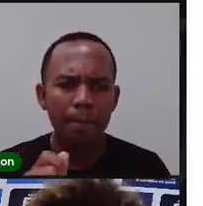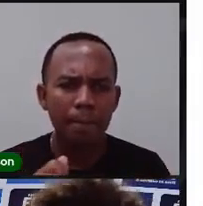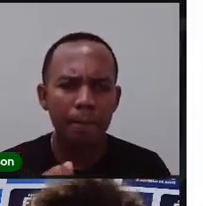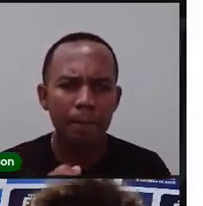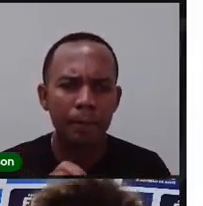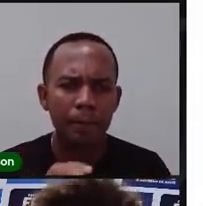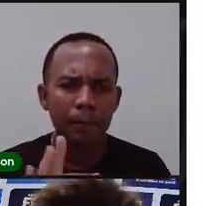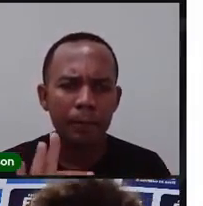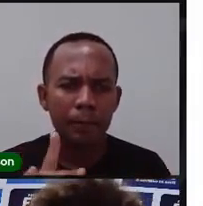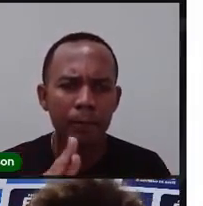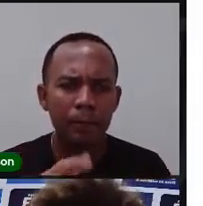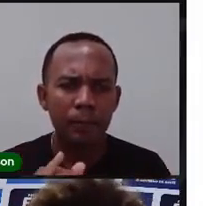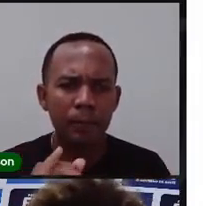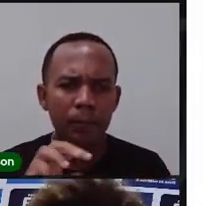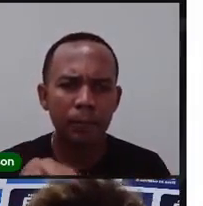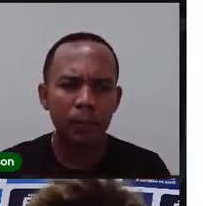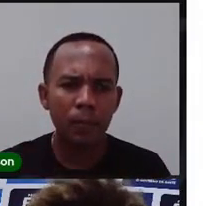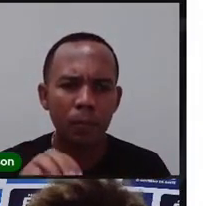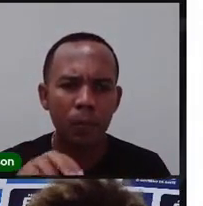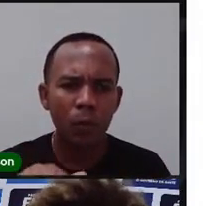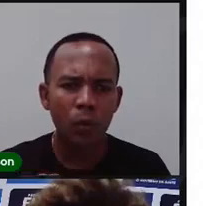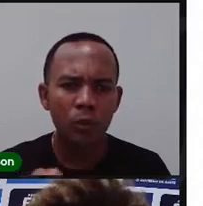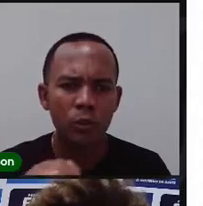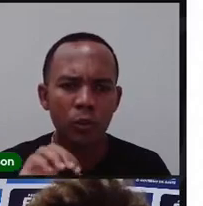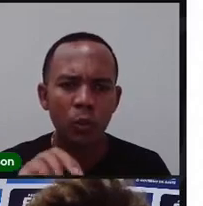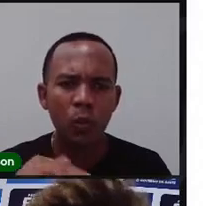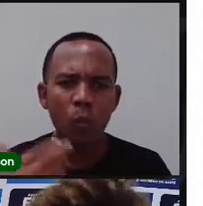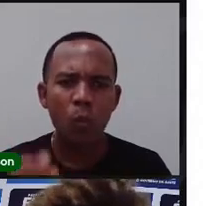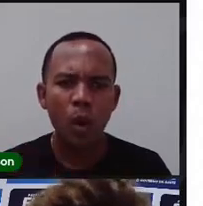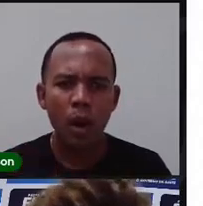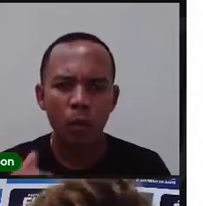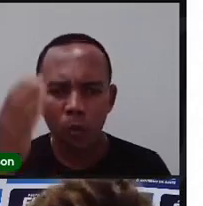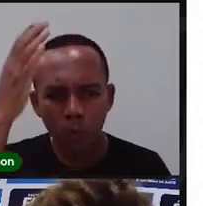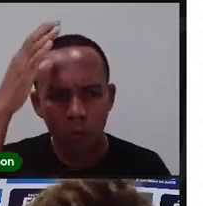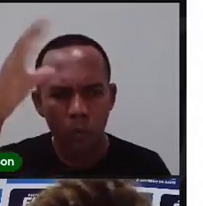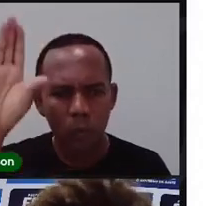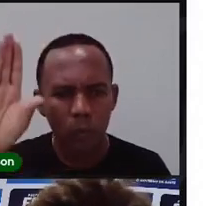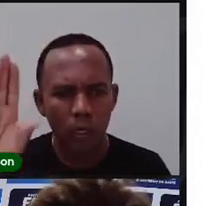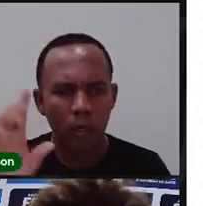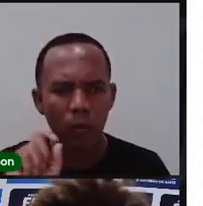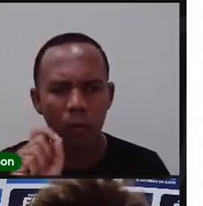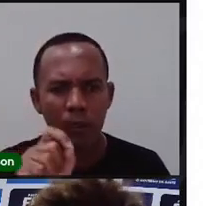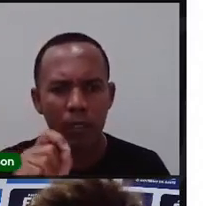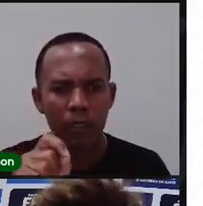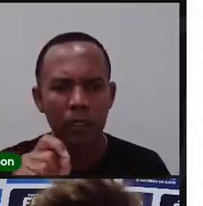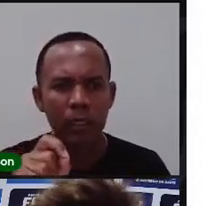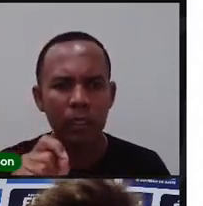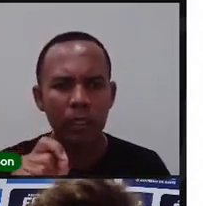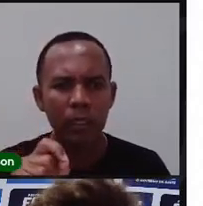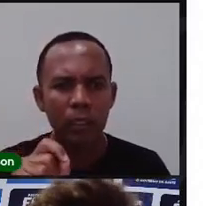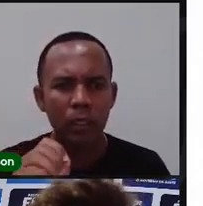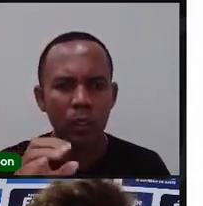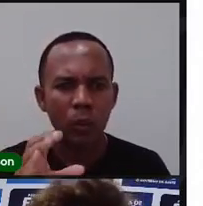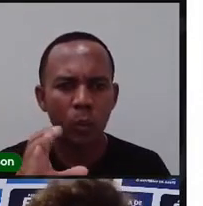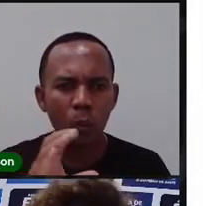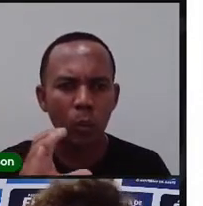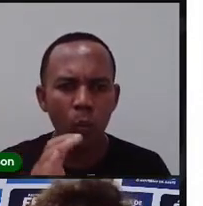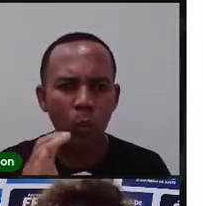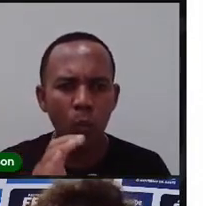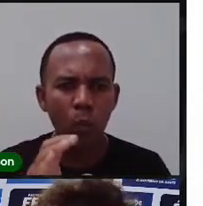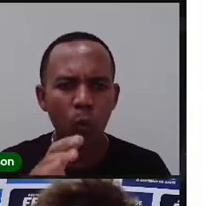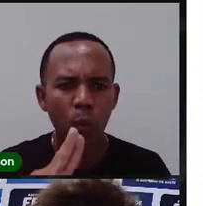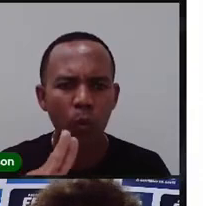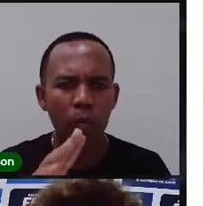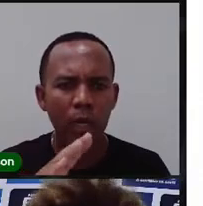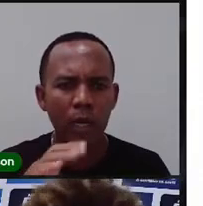É o Centro Universitário de Cultura e Arte, o CUCA? Será que é o Casarão Eduardo